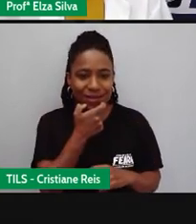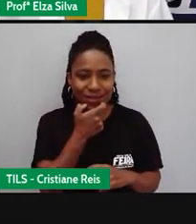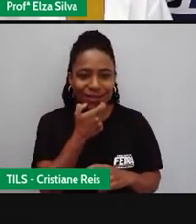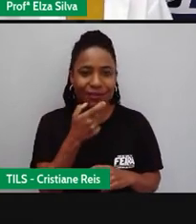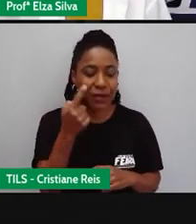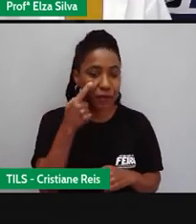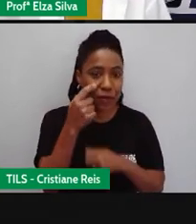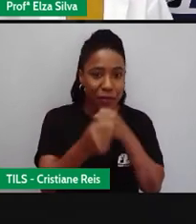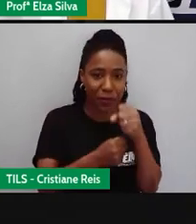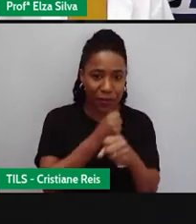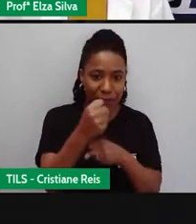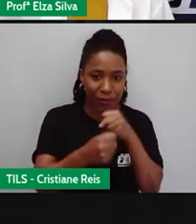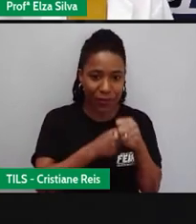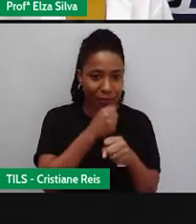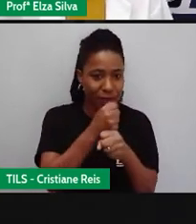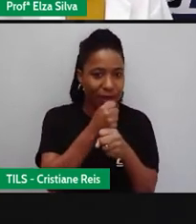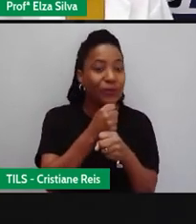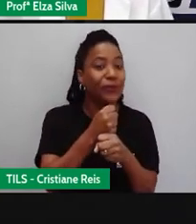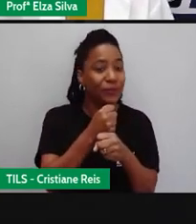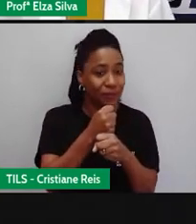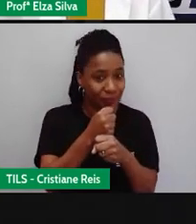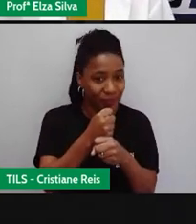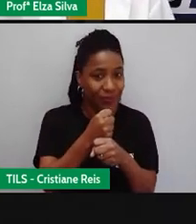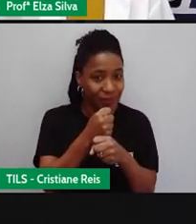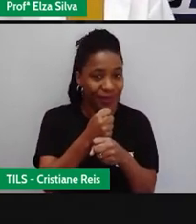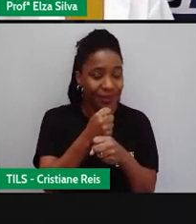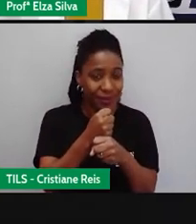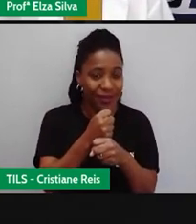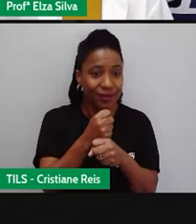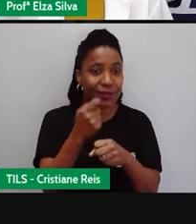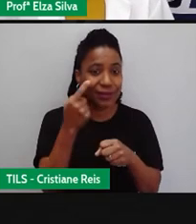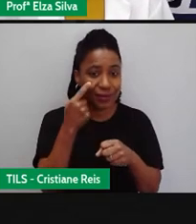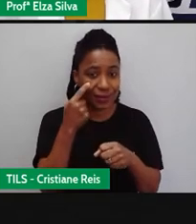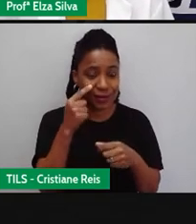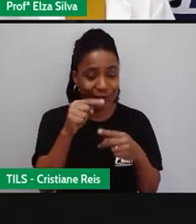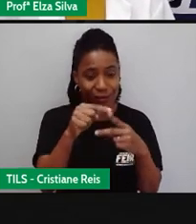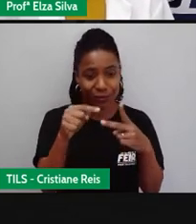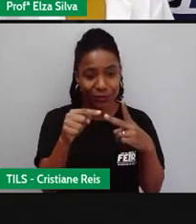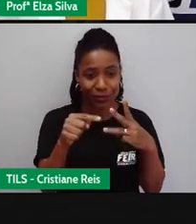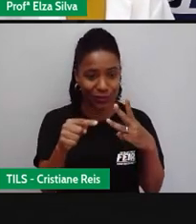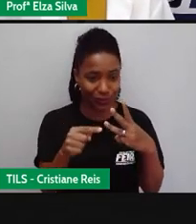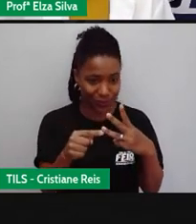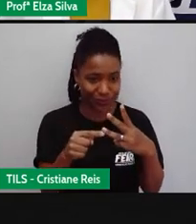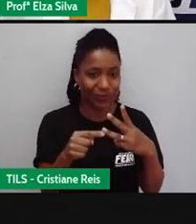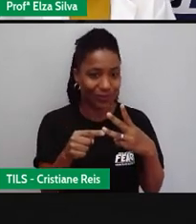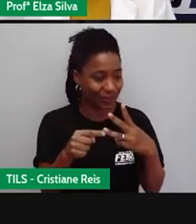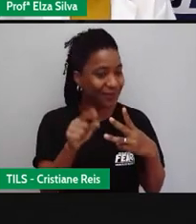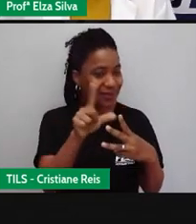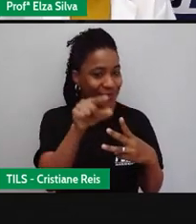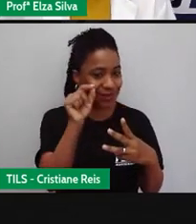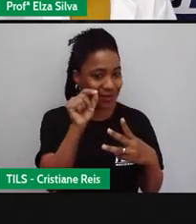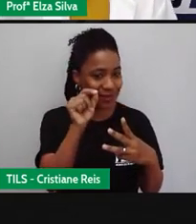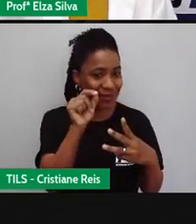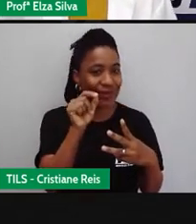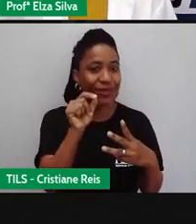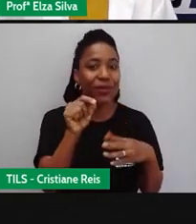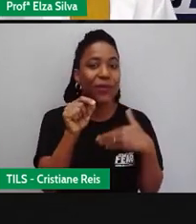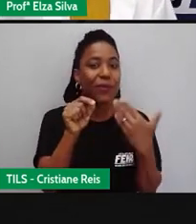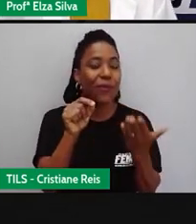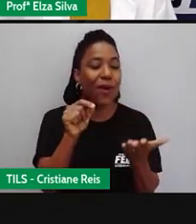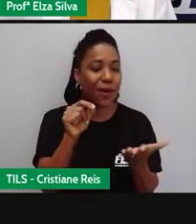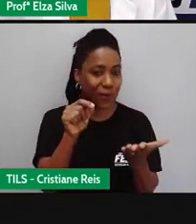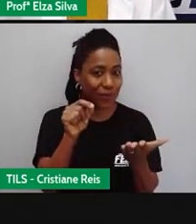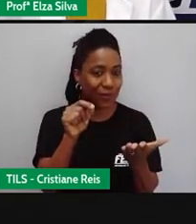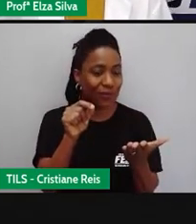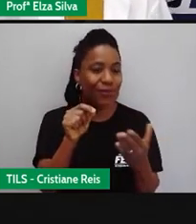de produção deste filme. E ele te dá três opções para você decidir qual é